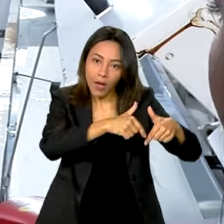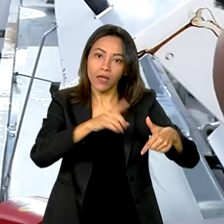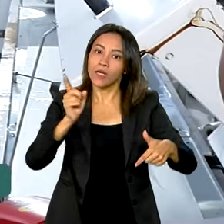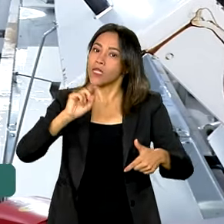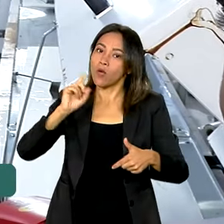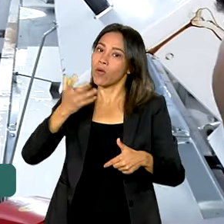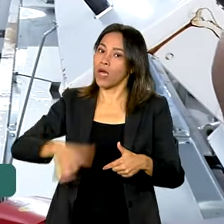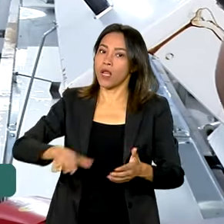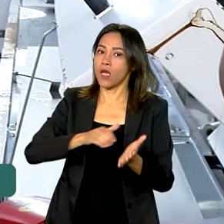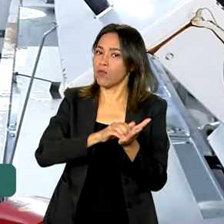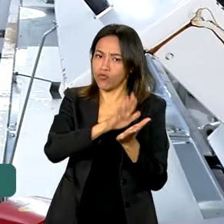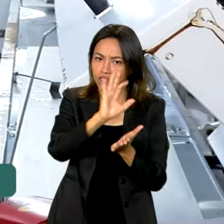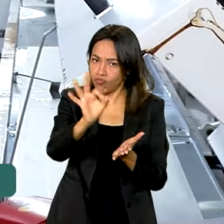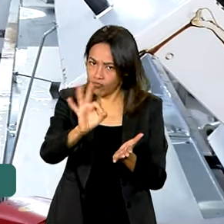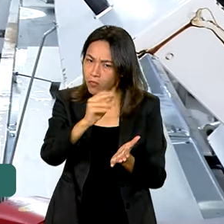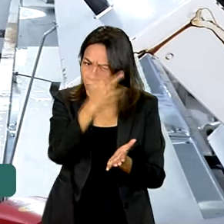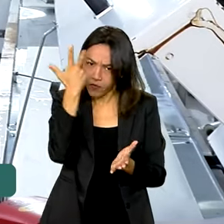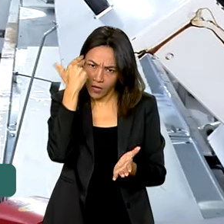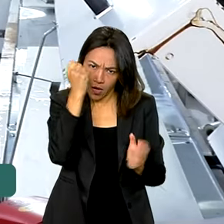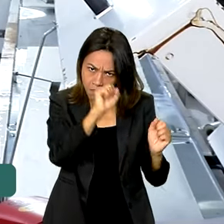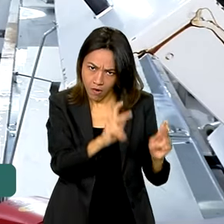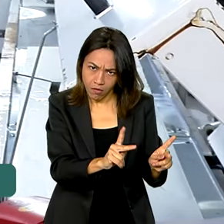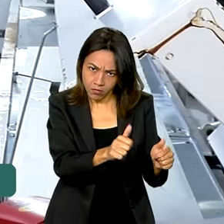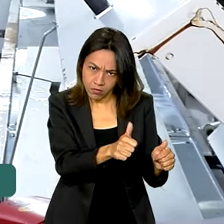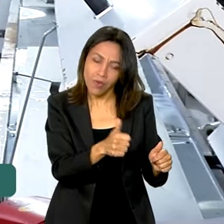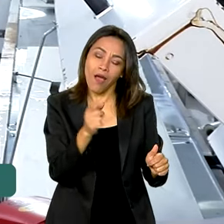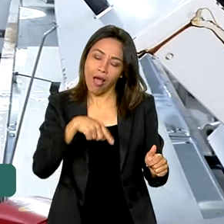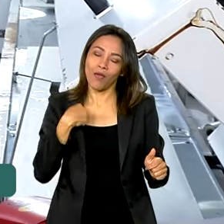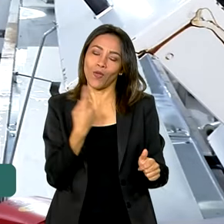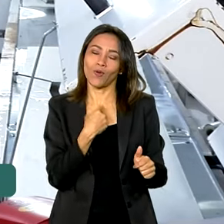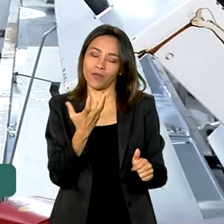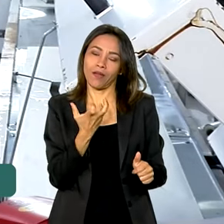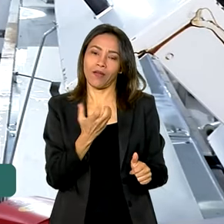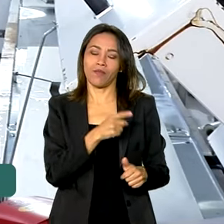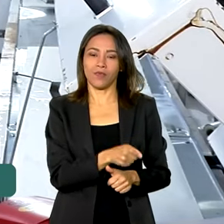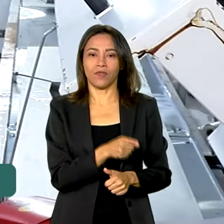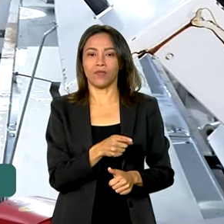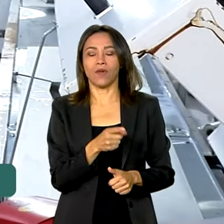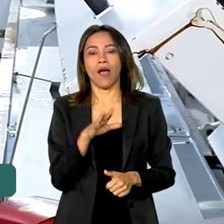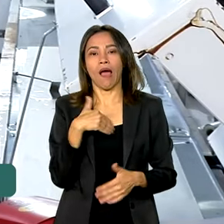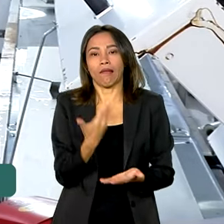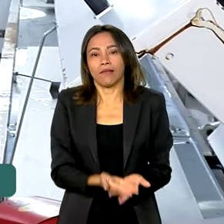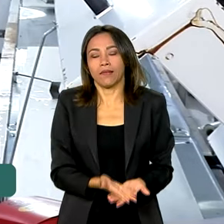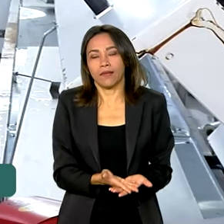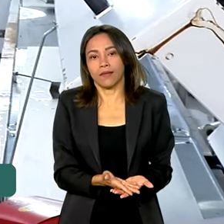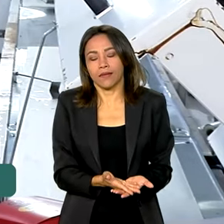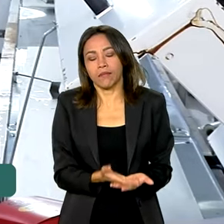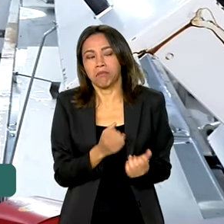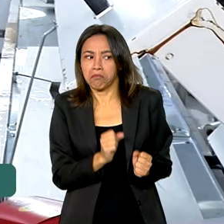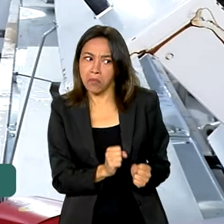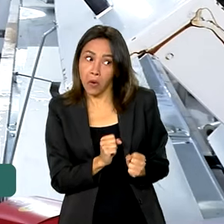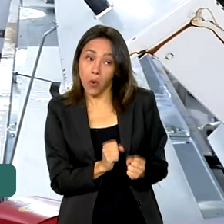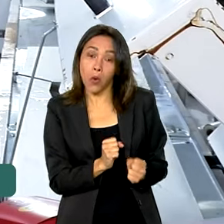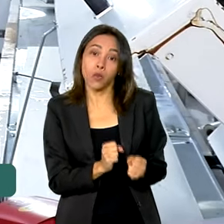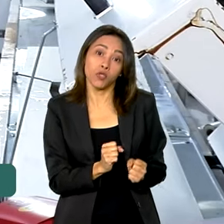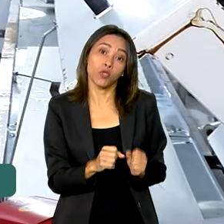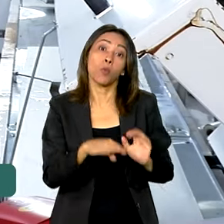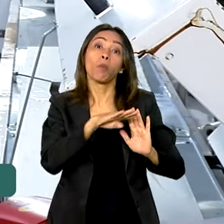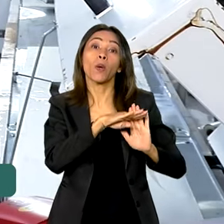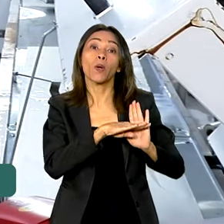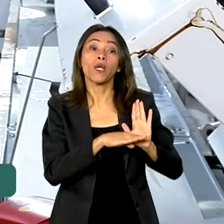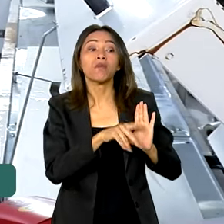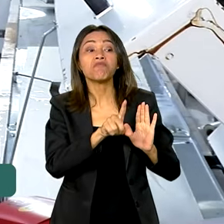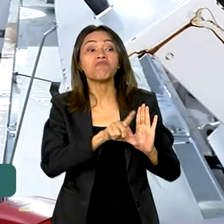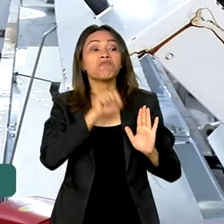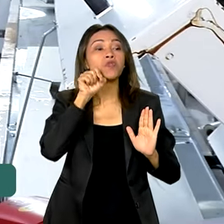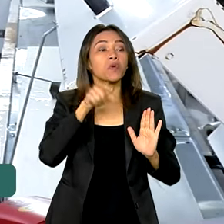demitir ninguém. As pessoas podem ficar tranquilos? Essa é a nossa ideia. Até a gente pode fazer um programa voluntário,